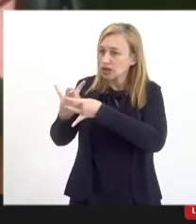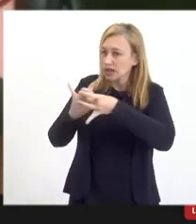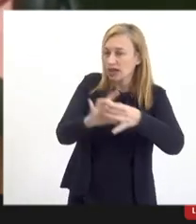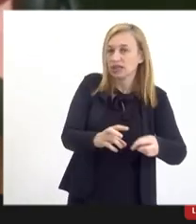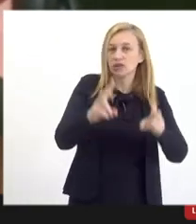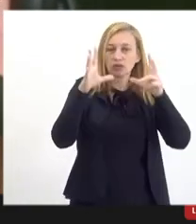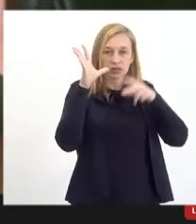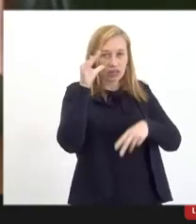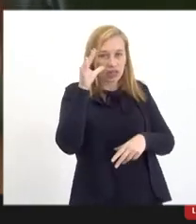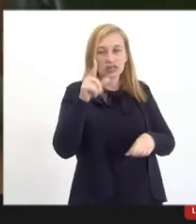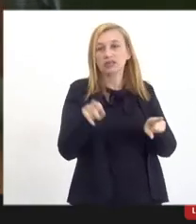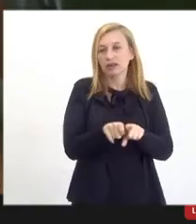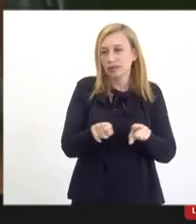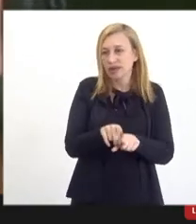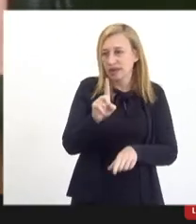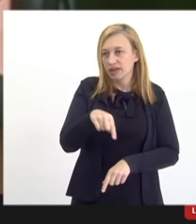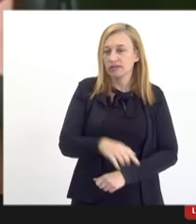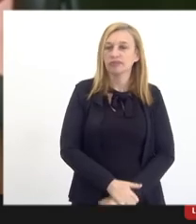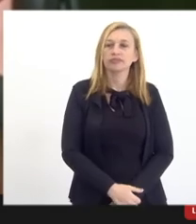interesses.